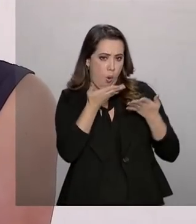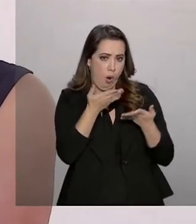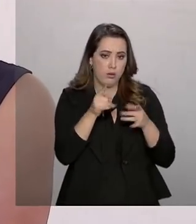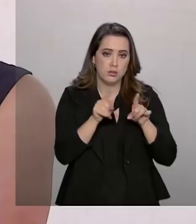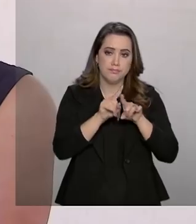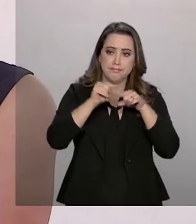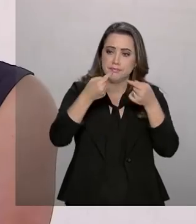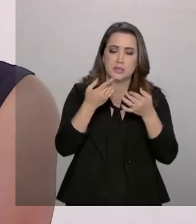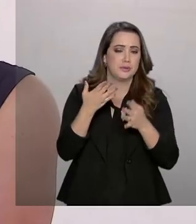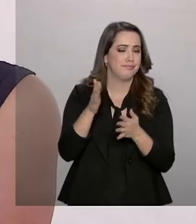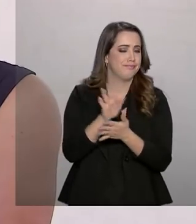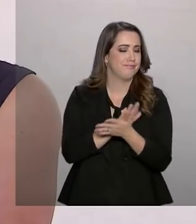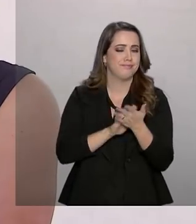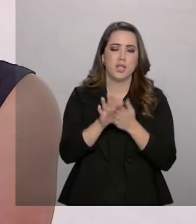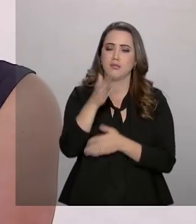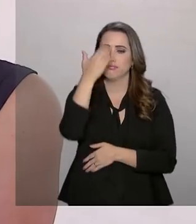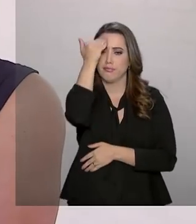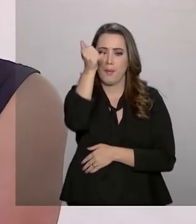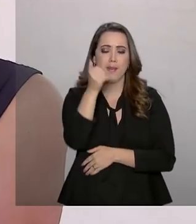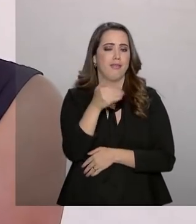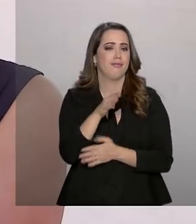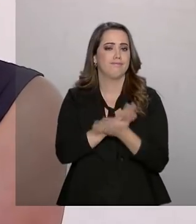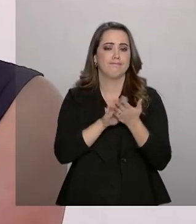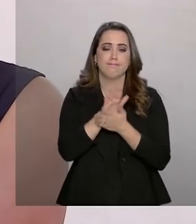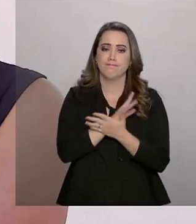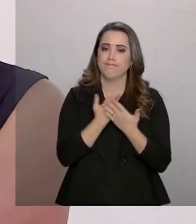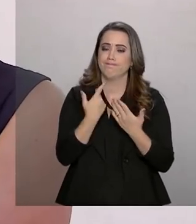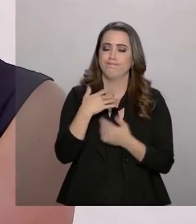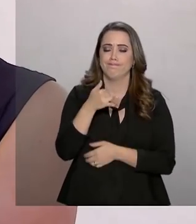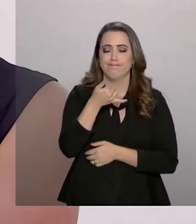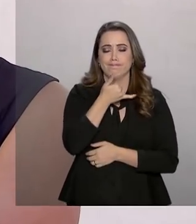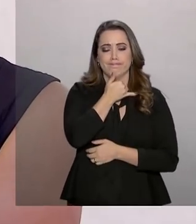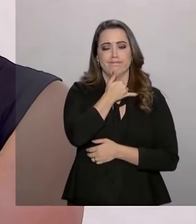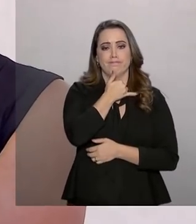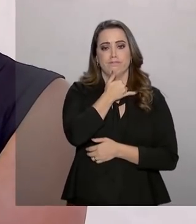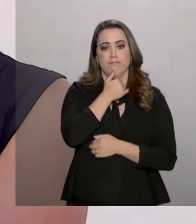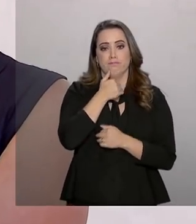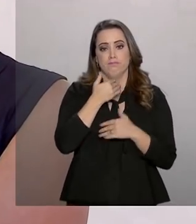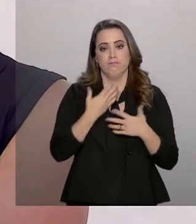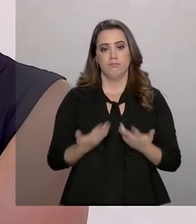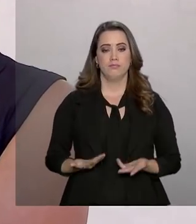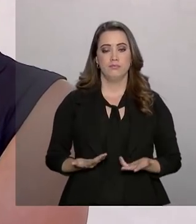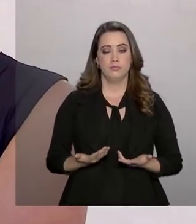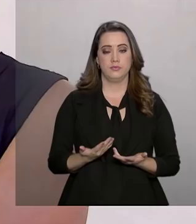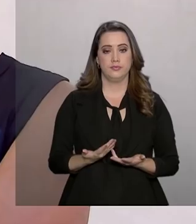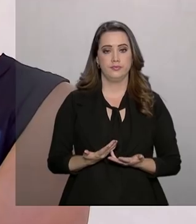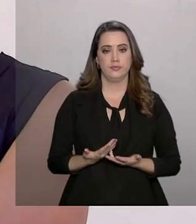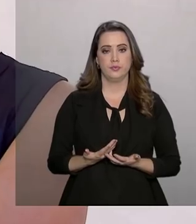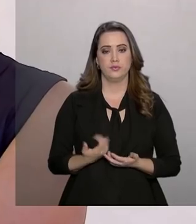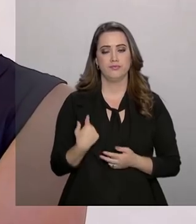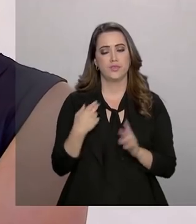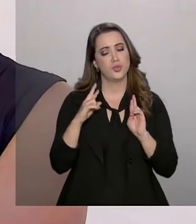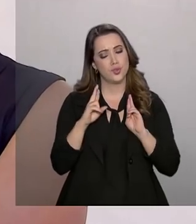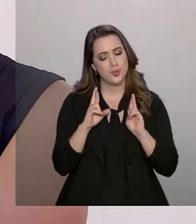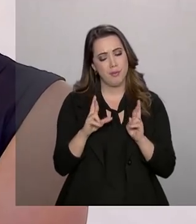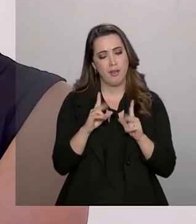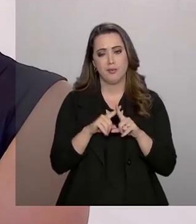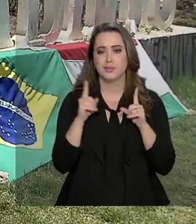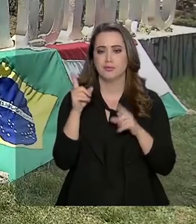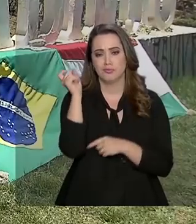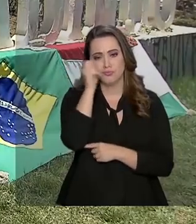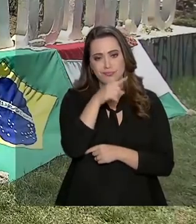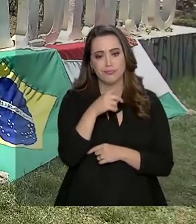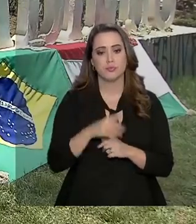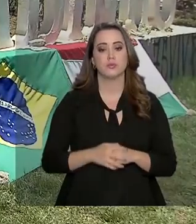E daí não teve mais contato com ele e infelizmente, tomou uma espera, mas é muito